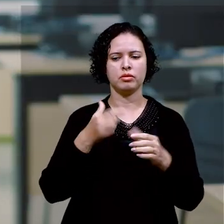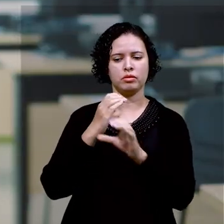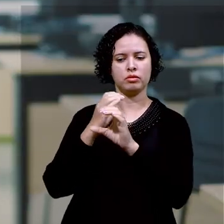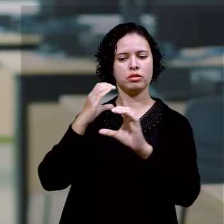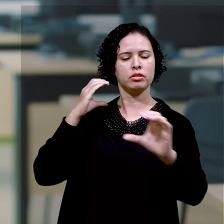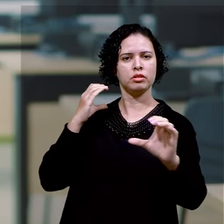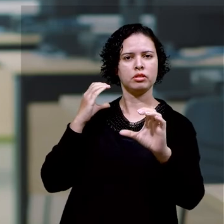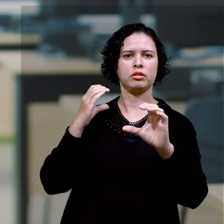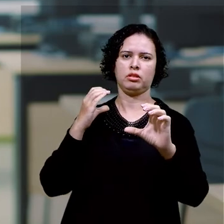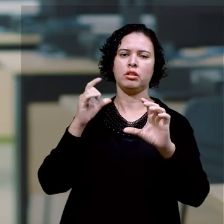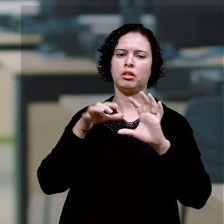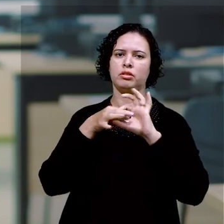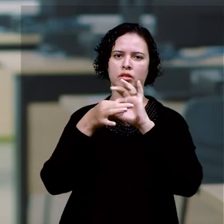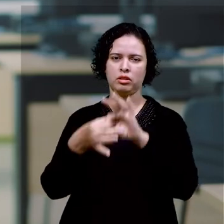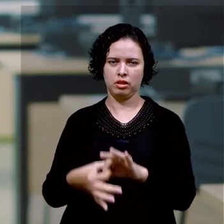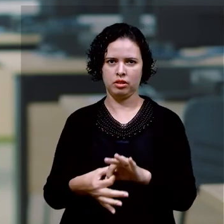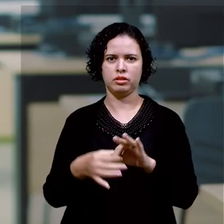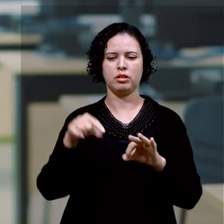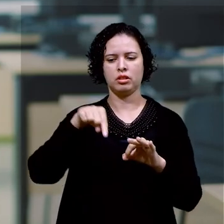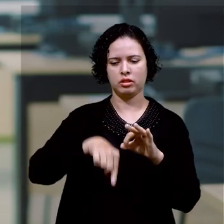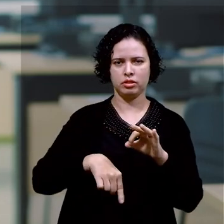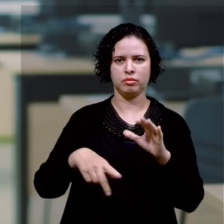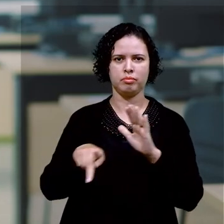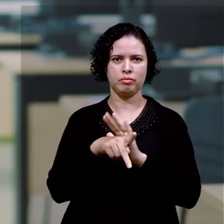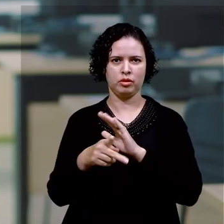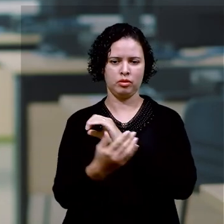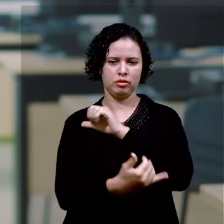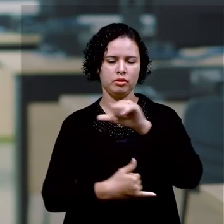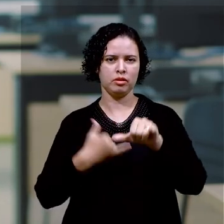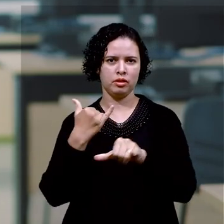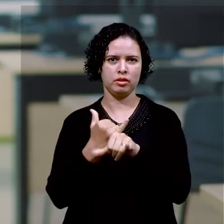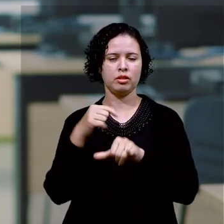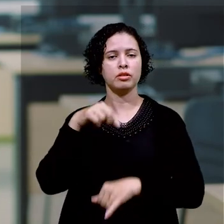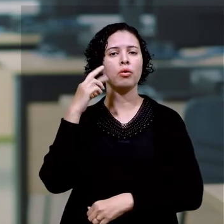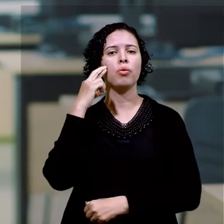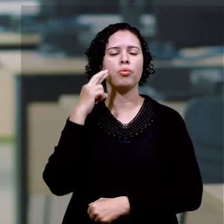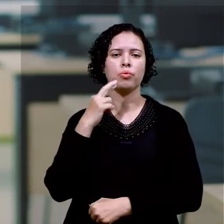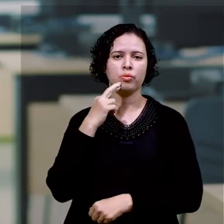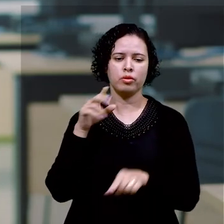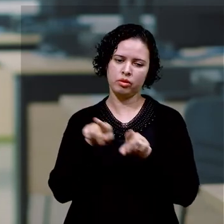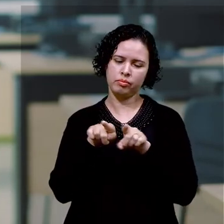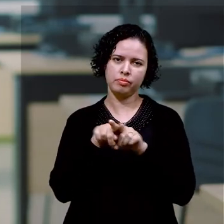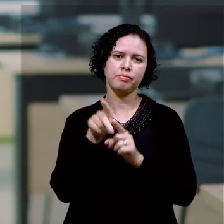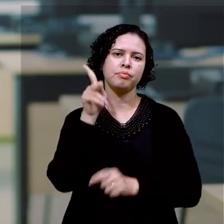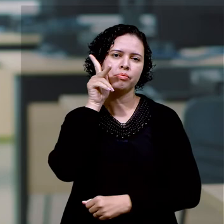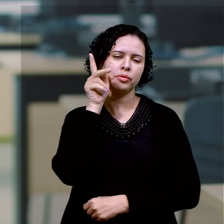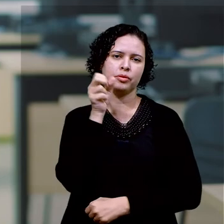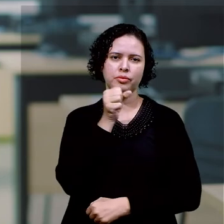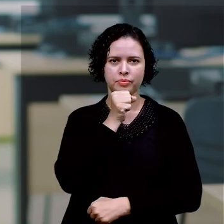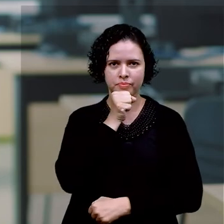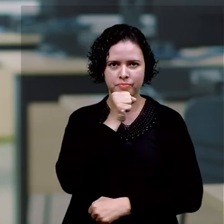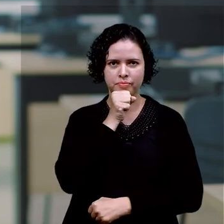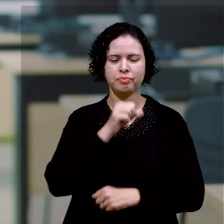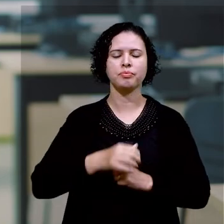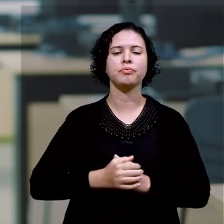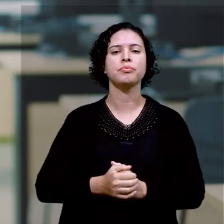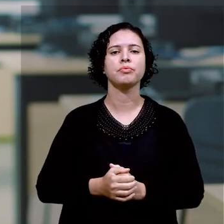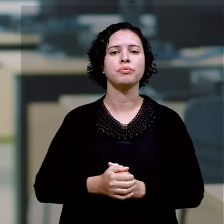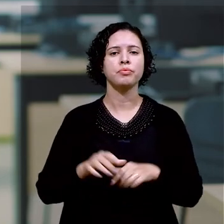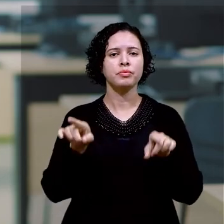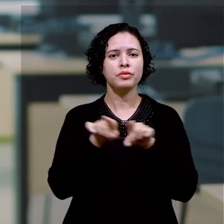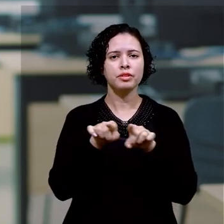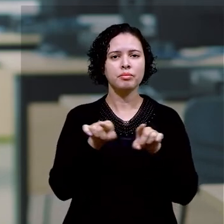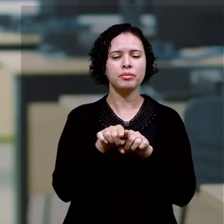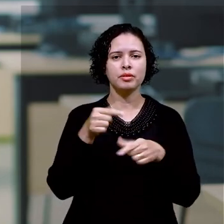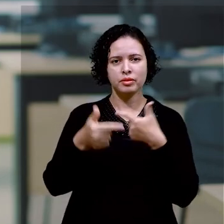engenheiro de redes em um dos maiores provedores de internet aqui do estado e também, consequentemente, Porto Velho. E